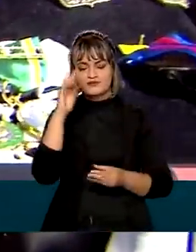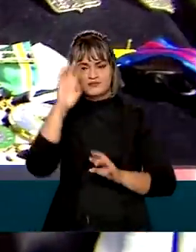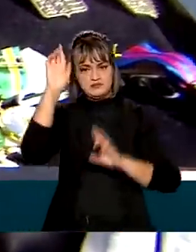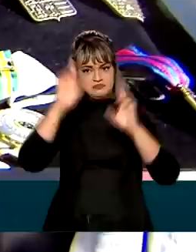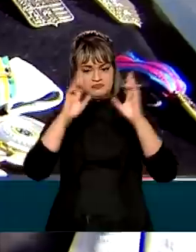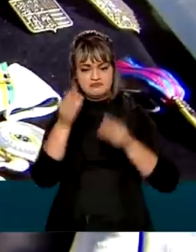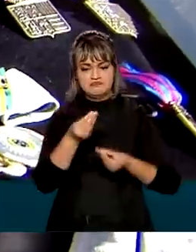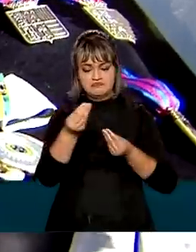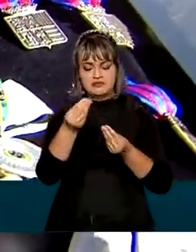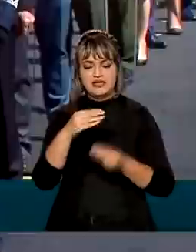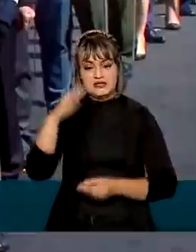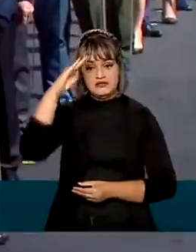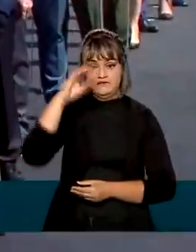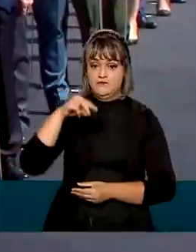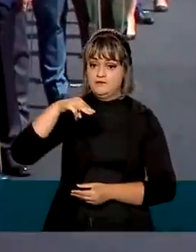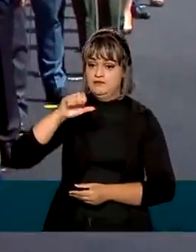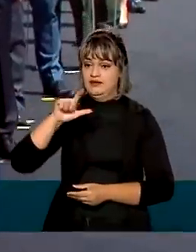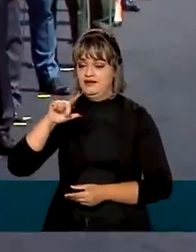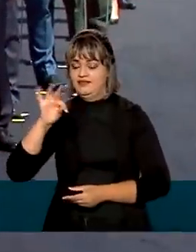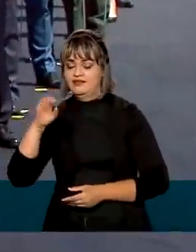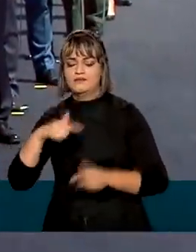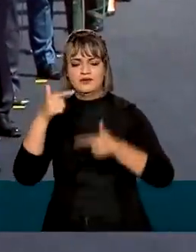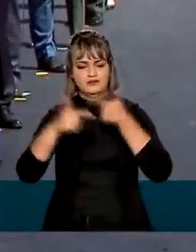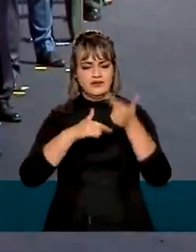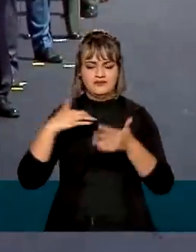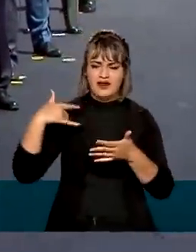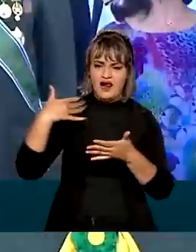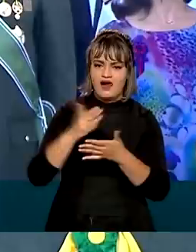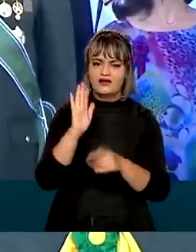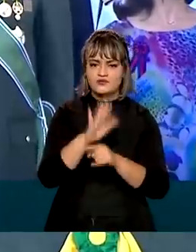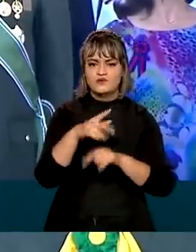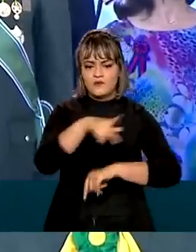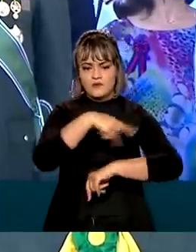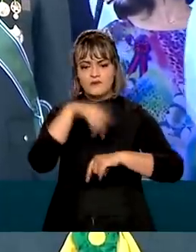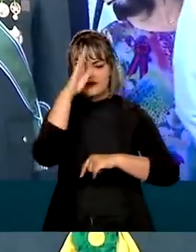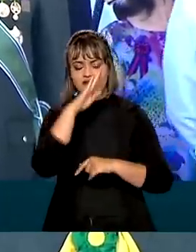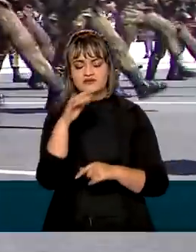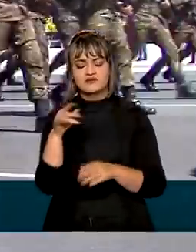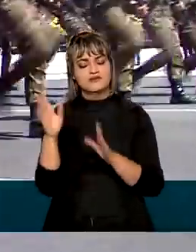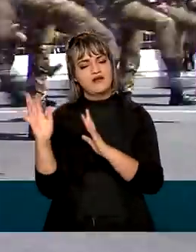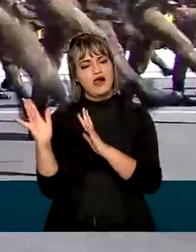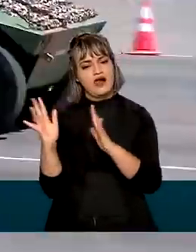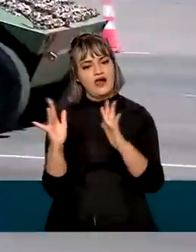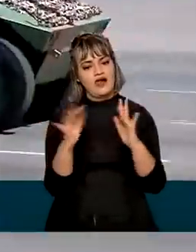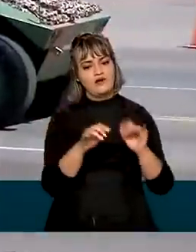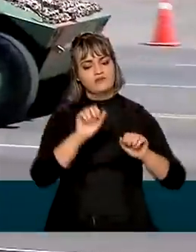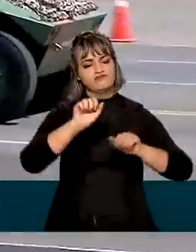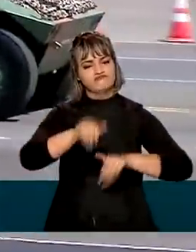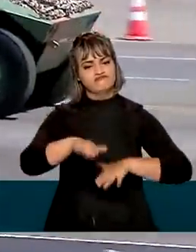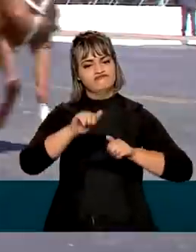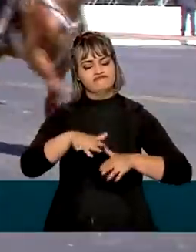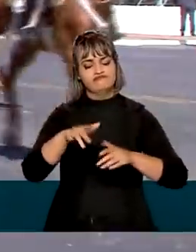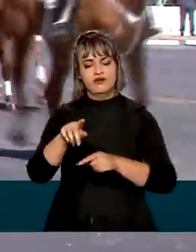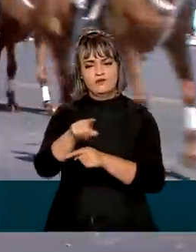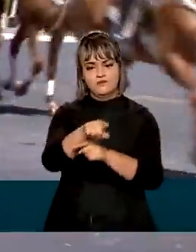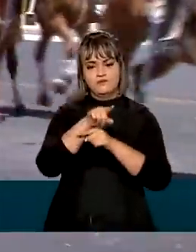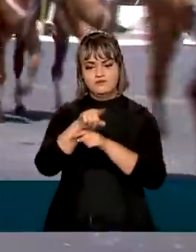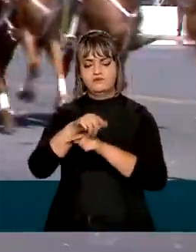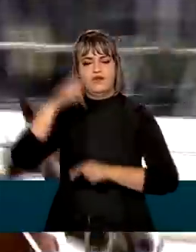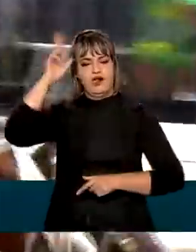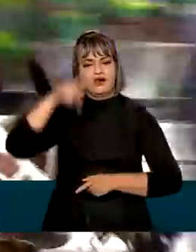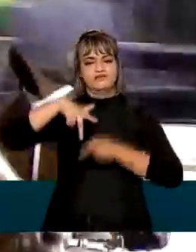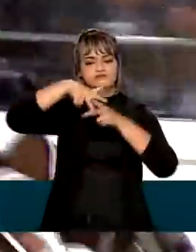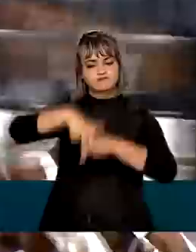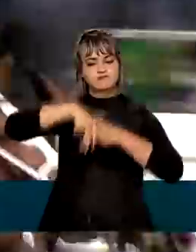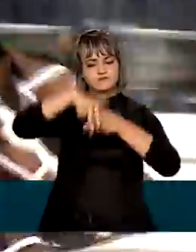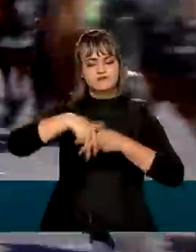civis e militares pelos serviços prestados ao país e assistiu o desfile de tropas, veículos e cavalaria.